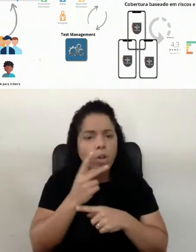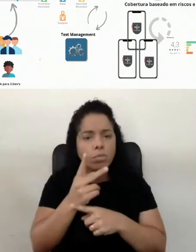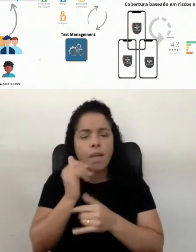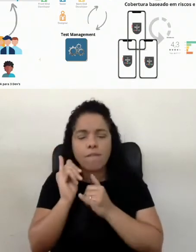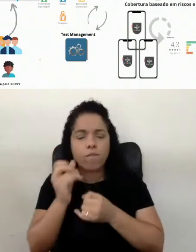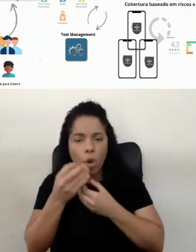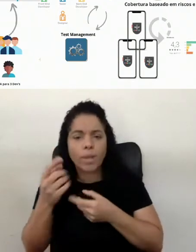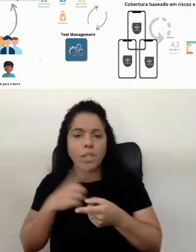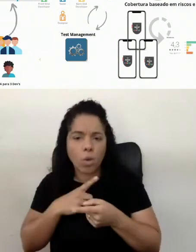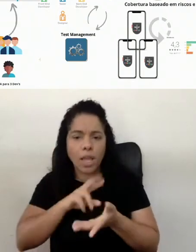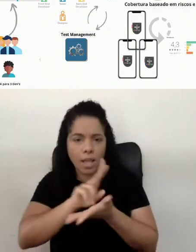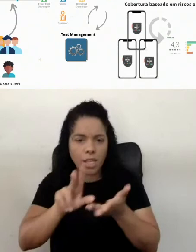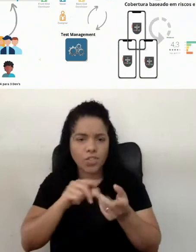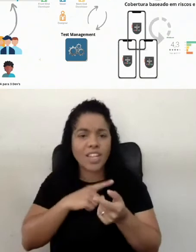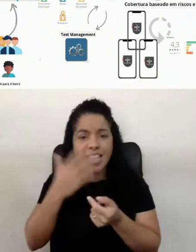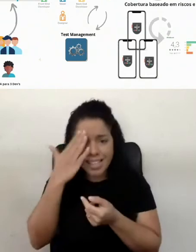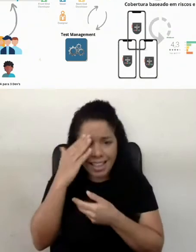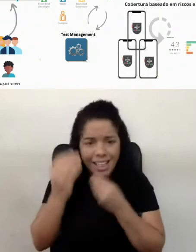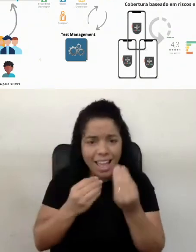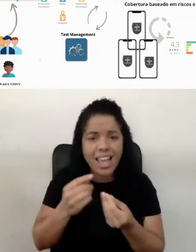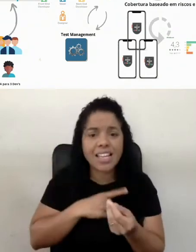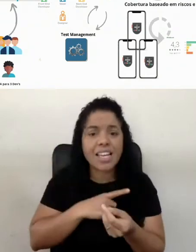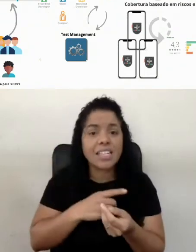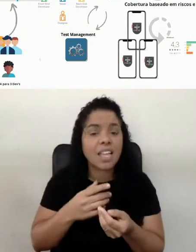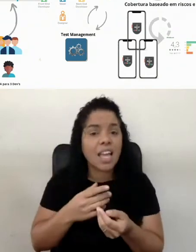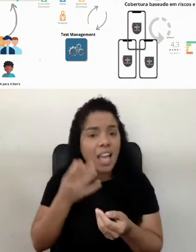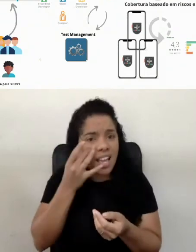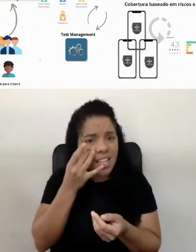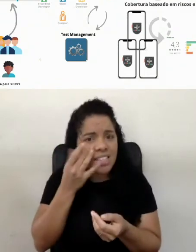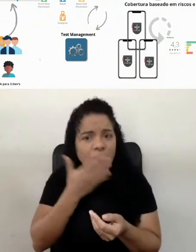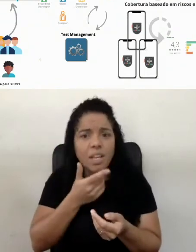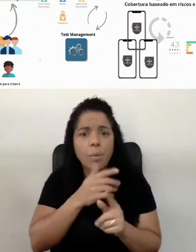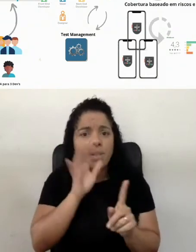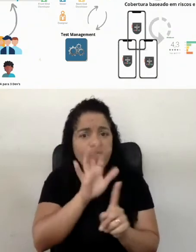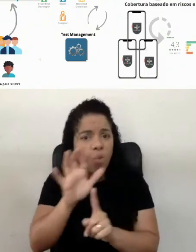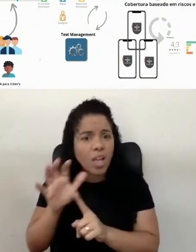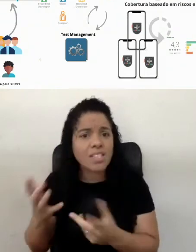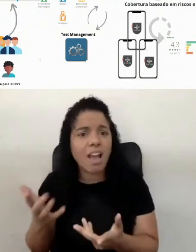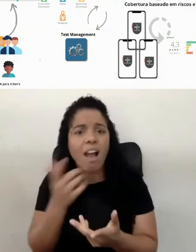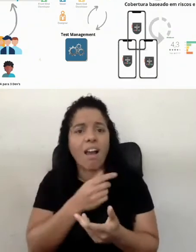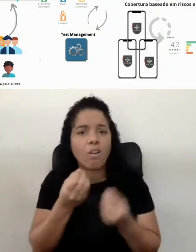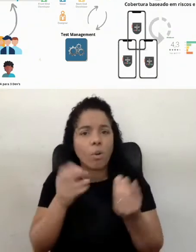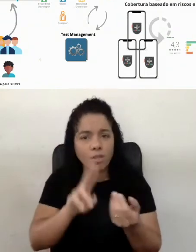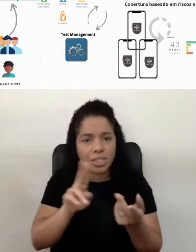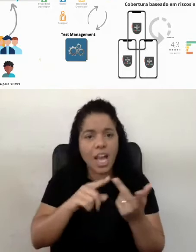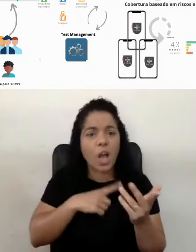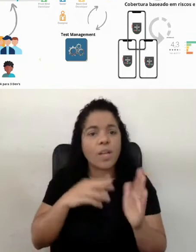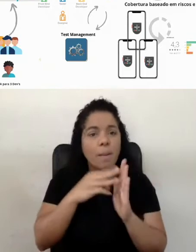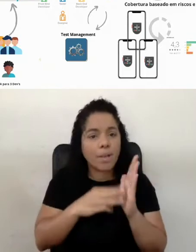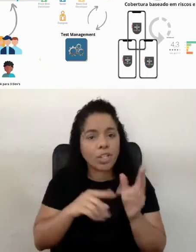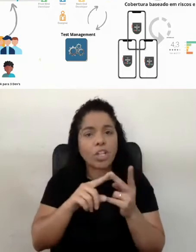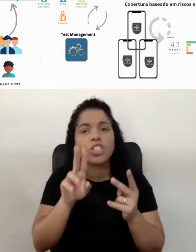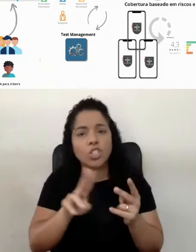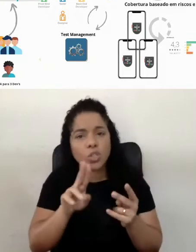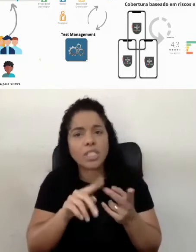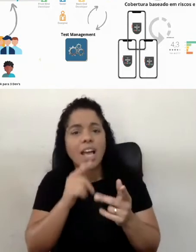Então, poxa, entender e ter essa franqueza para poder influenciar a utilização ali dessa metodologia de usar,